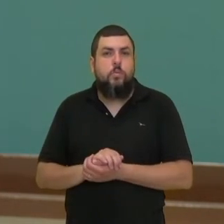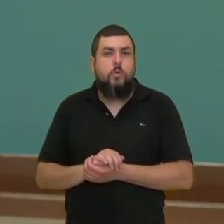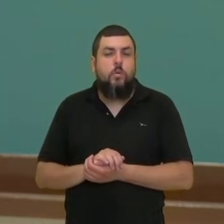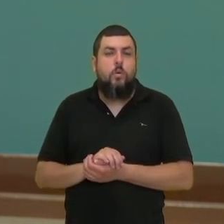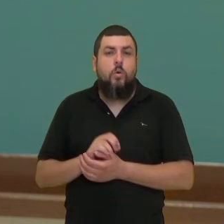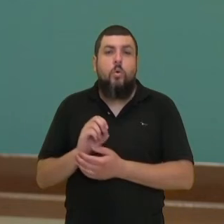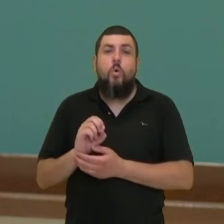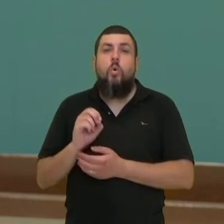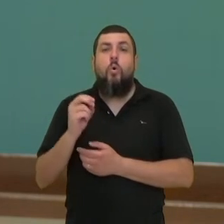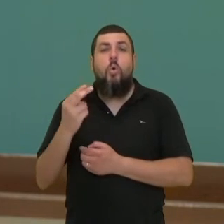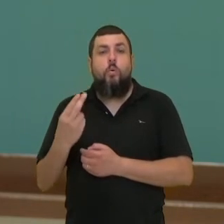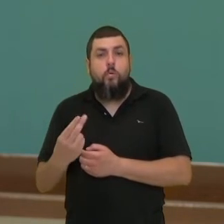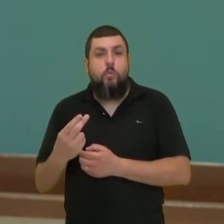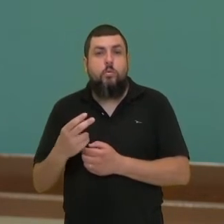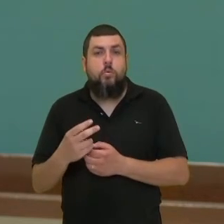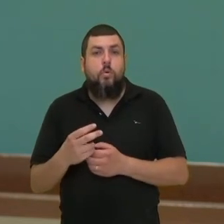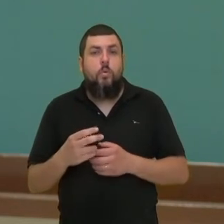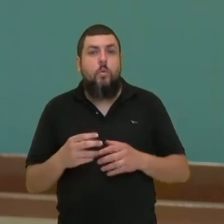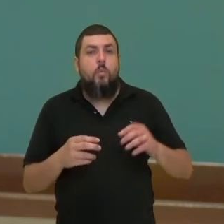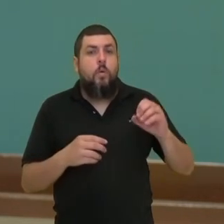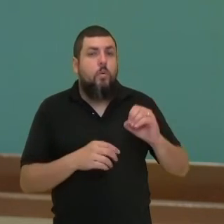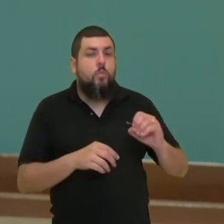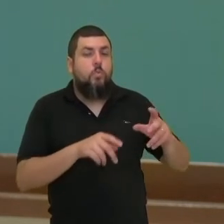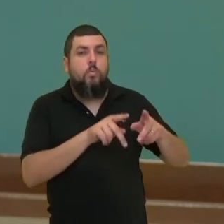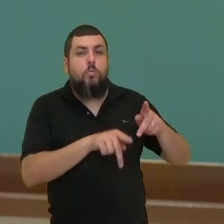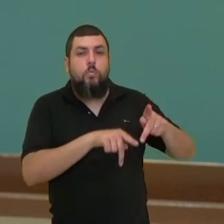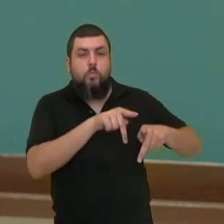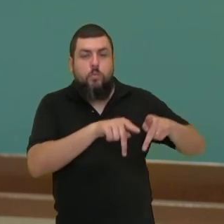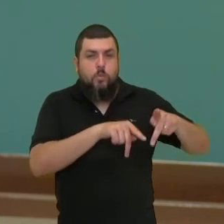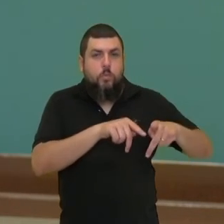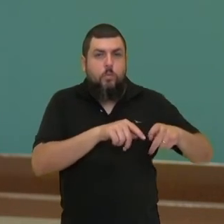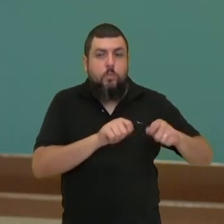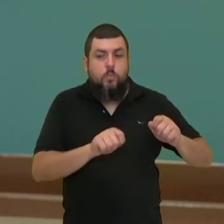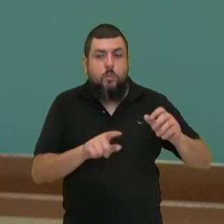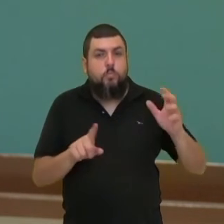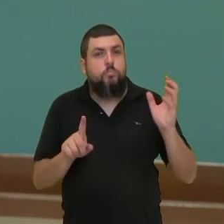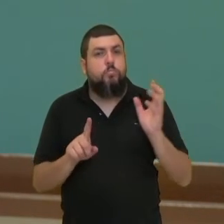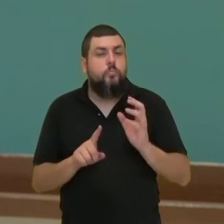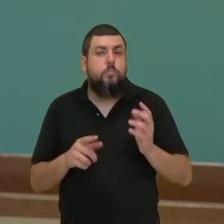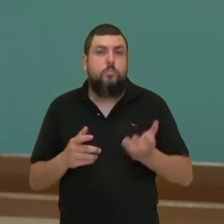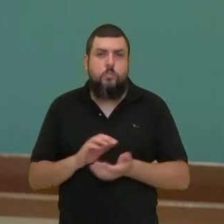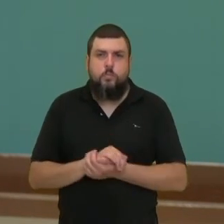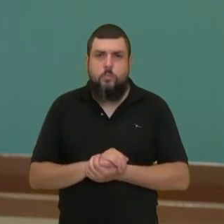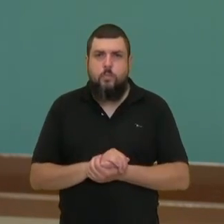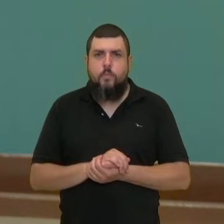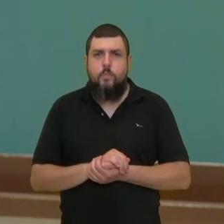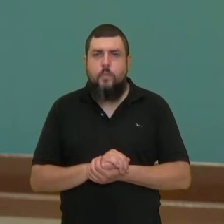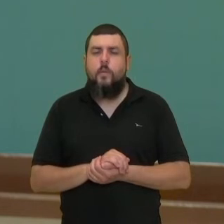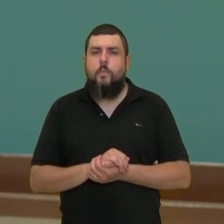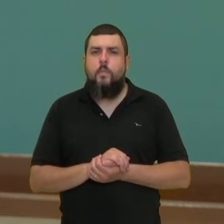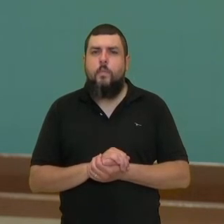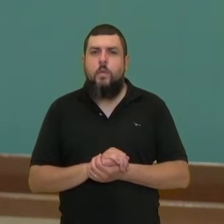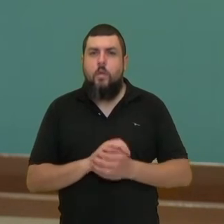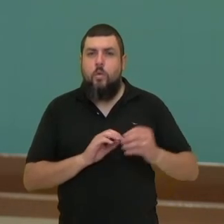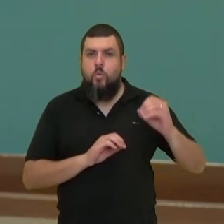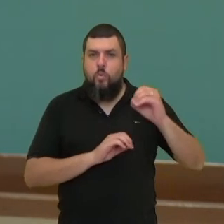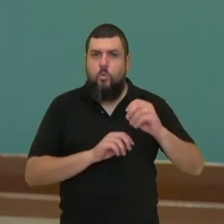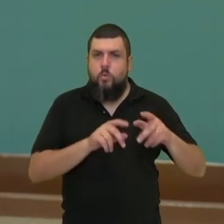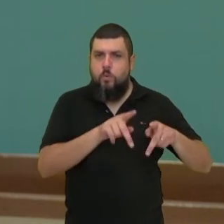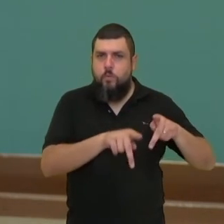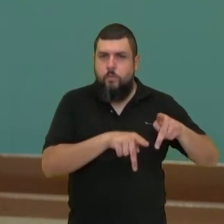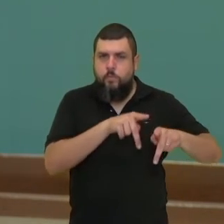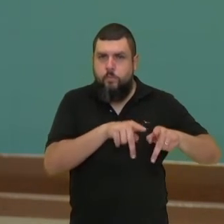órgão público tem algum poder sobre isso? Vamos pensar um pouquinho que os órgãos públicos, eles são criados ali para